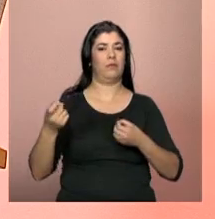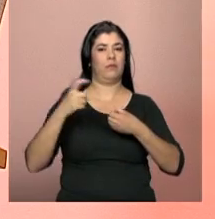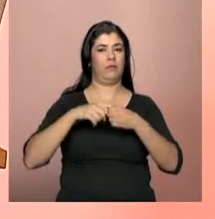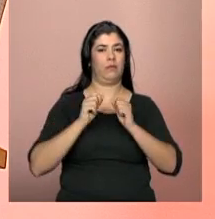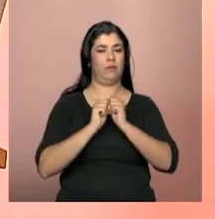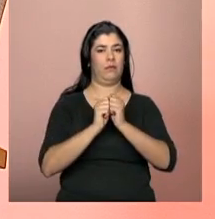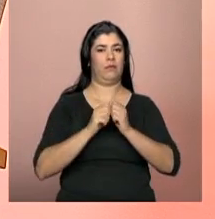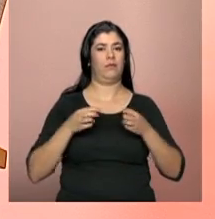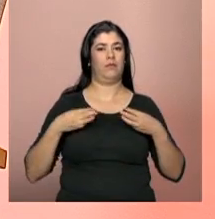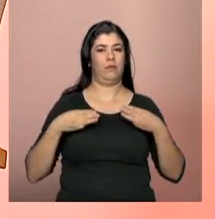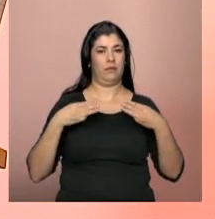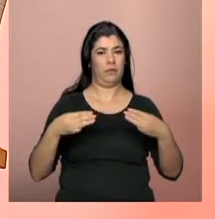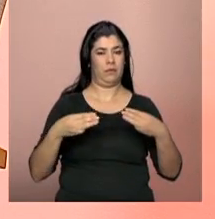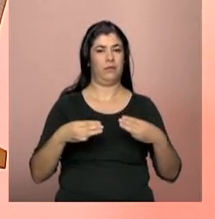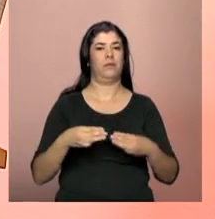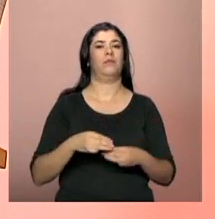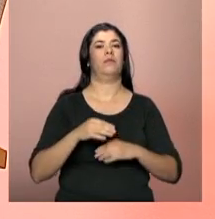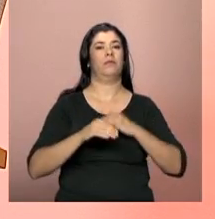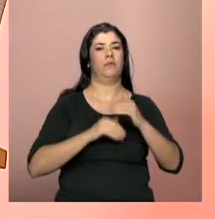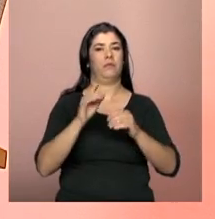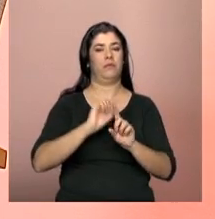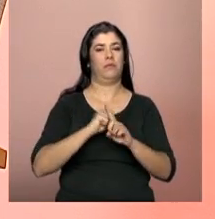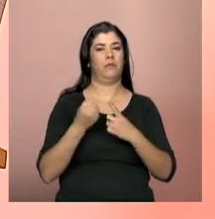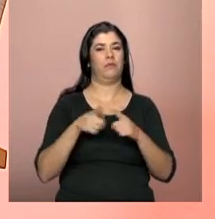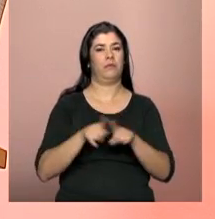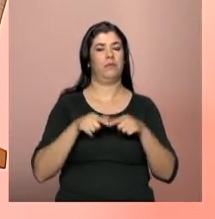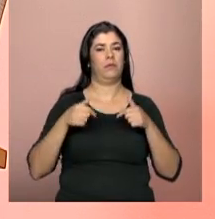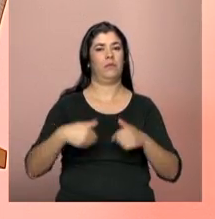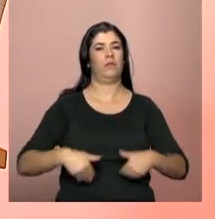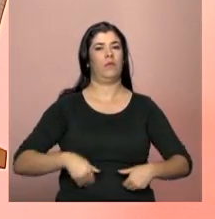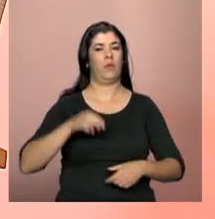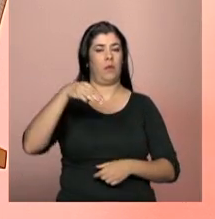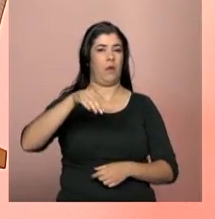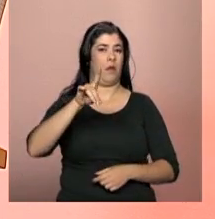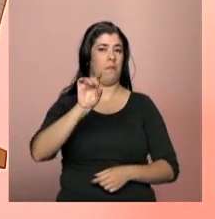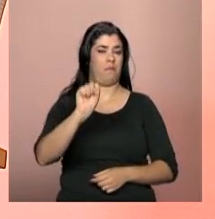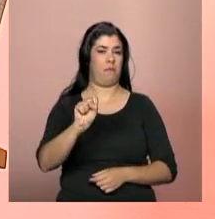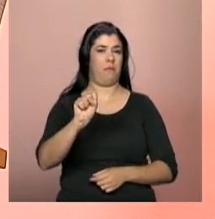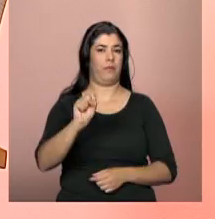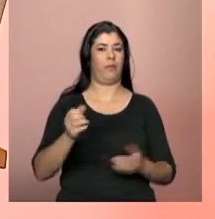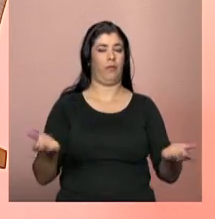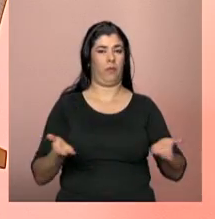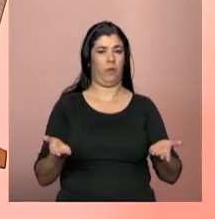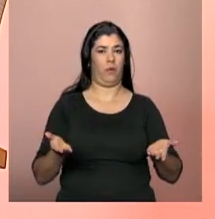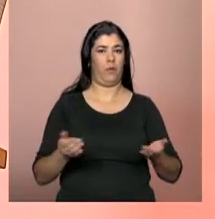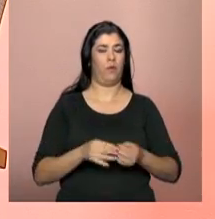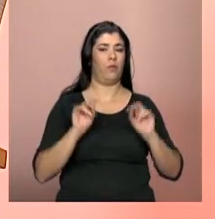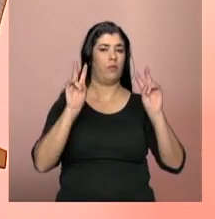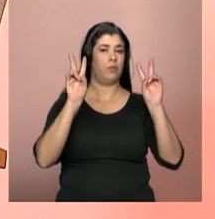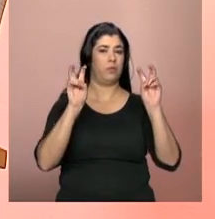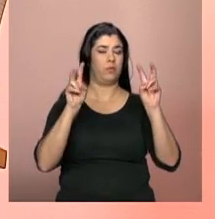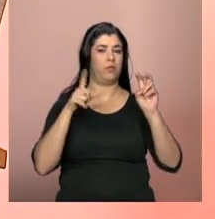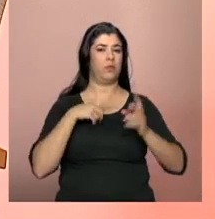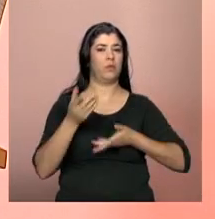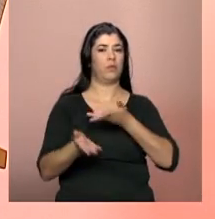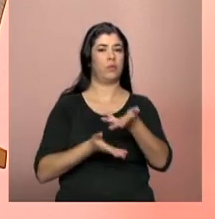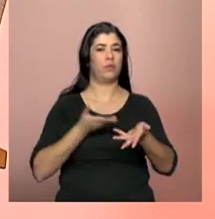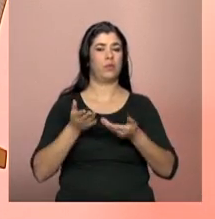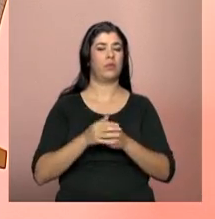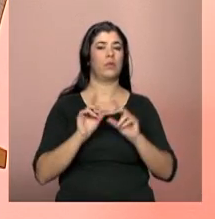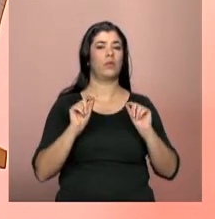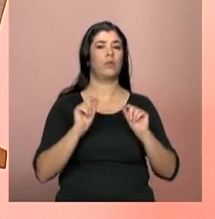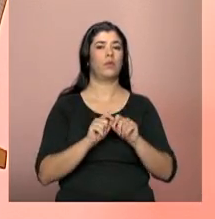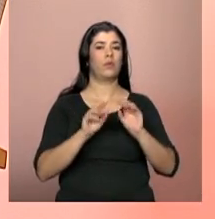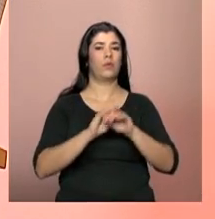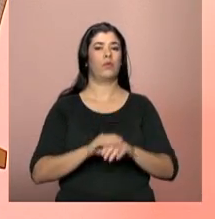com o Ministério do Desenvolvimento Social e Combate à Fonte. O MDS, hoje falaremos sobre as conferências